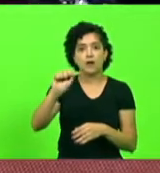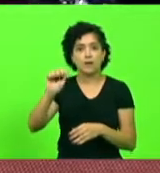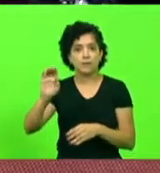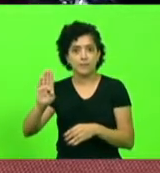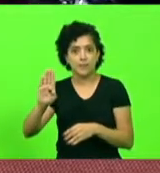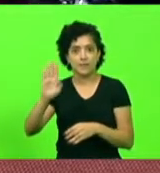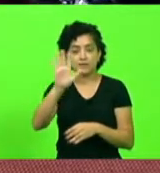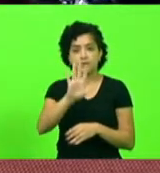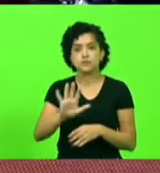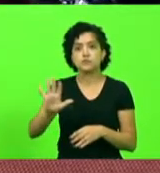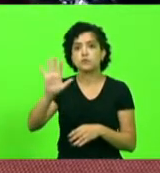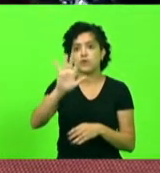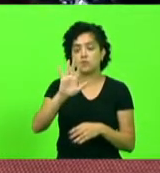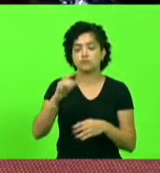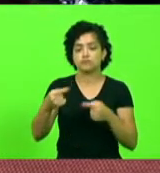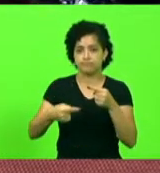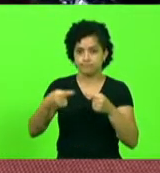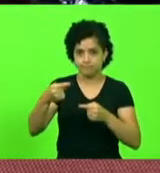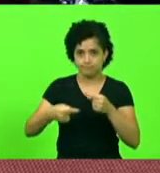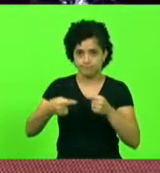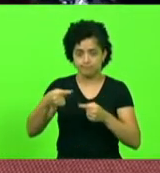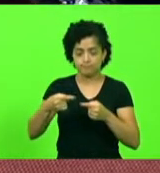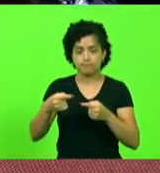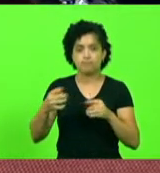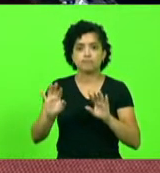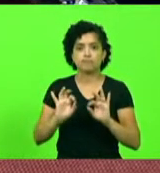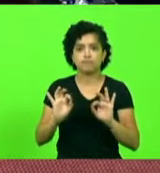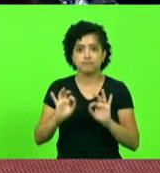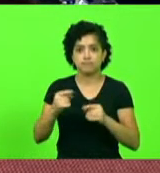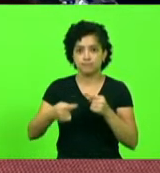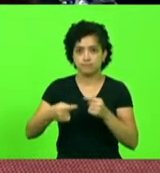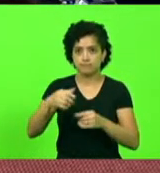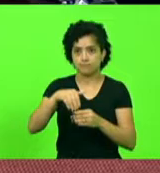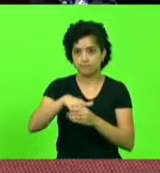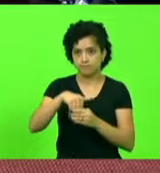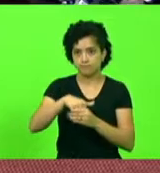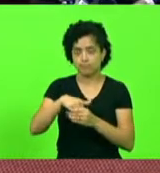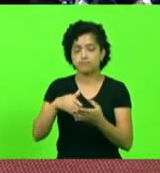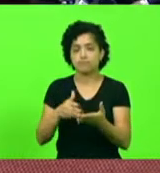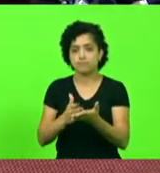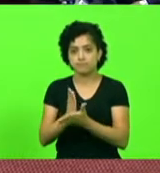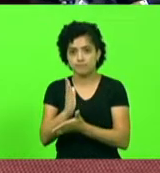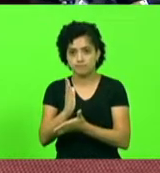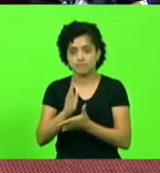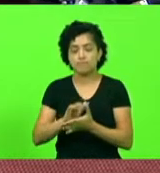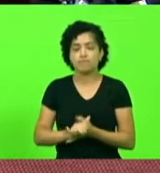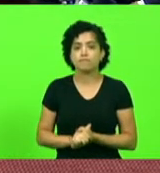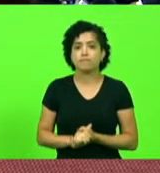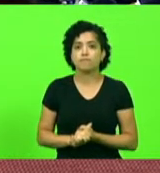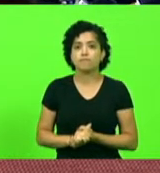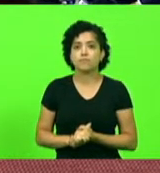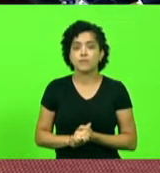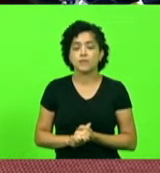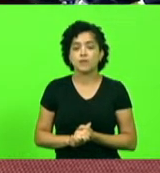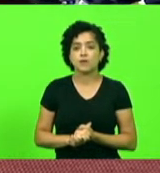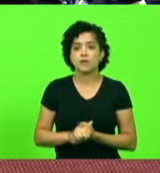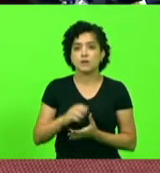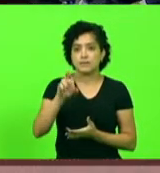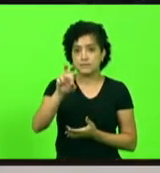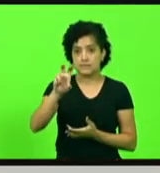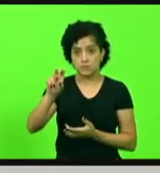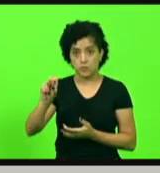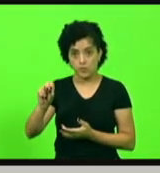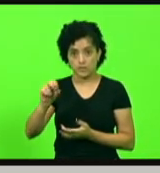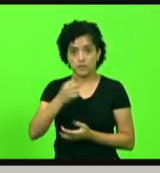Em discussão, não havendo quem queira discutir em votação. Está aprovada a moção. Moção de número 50.